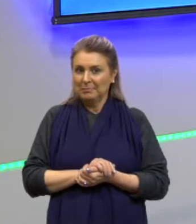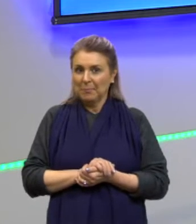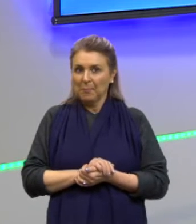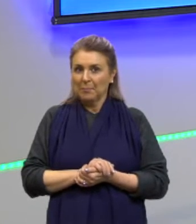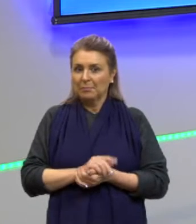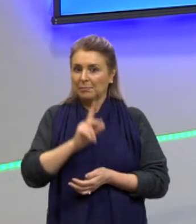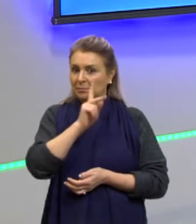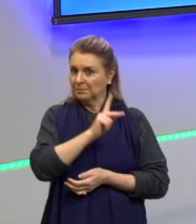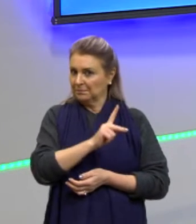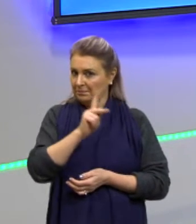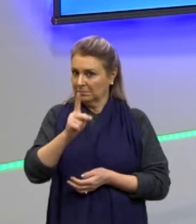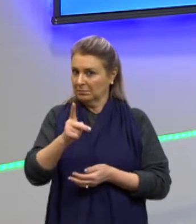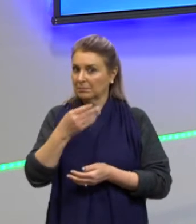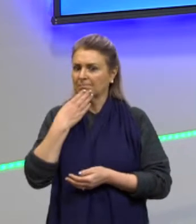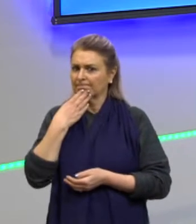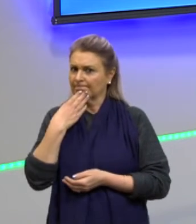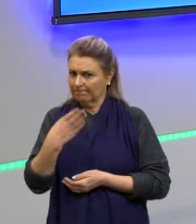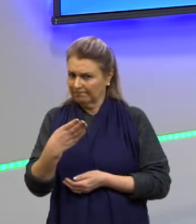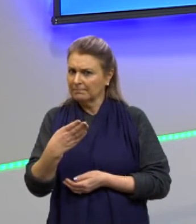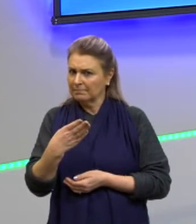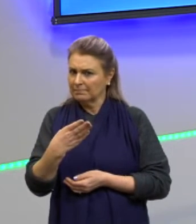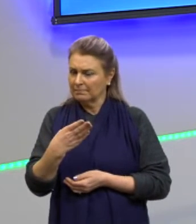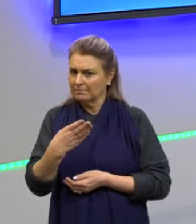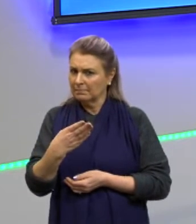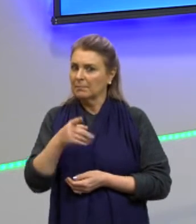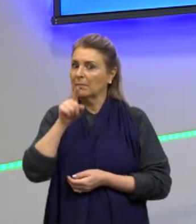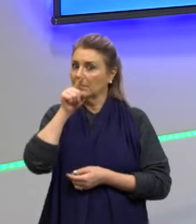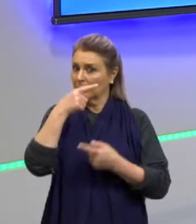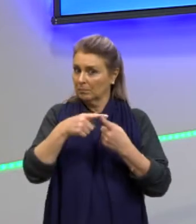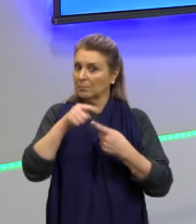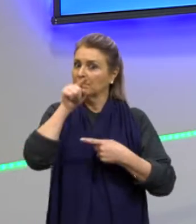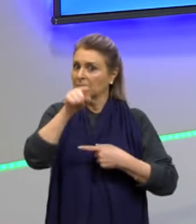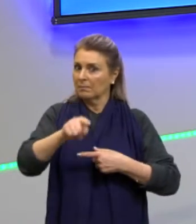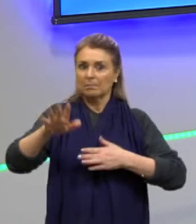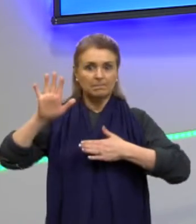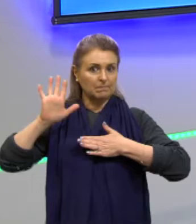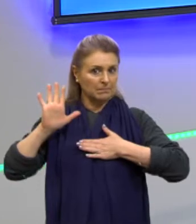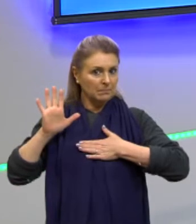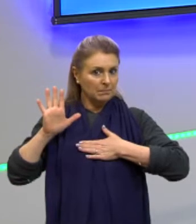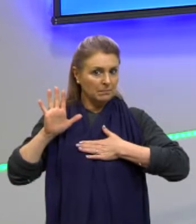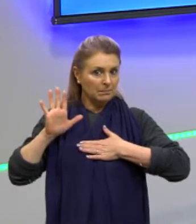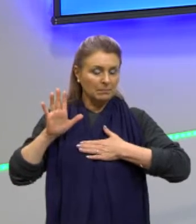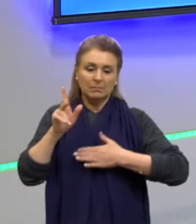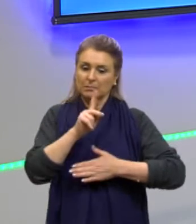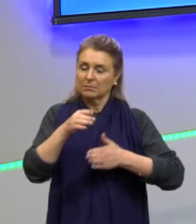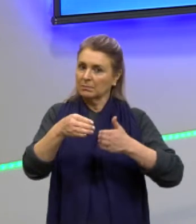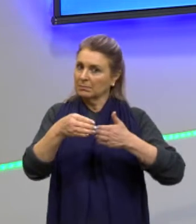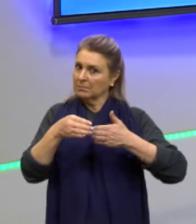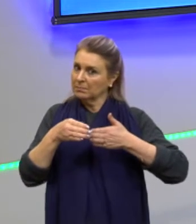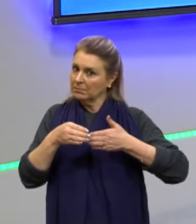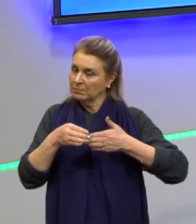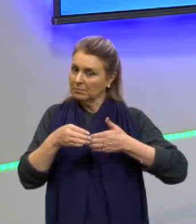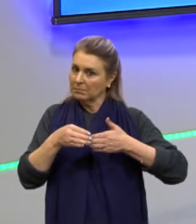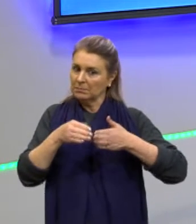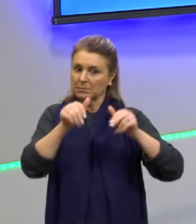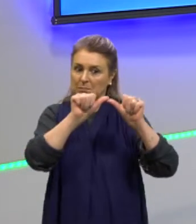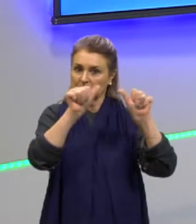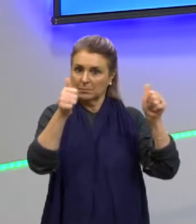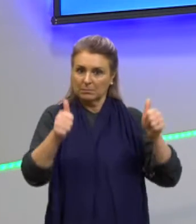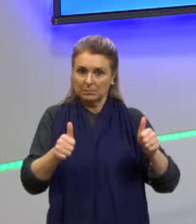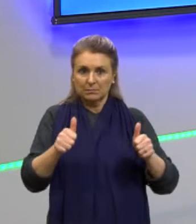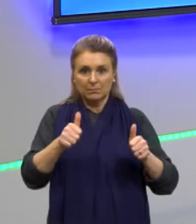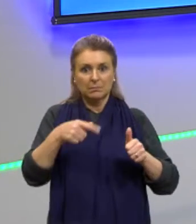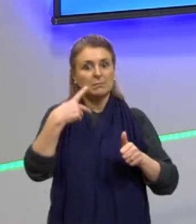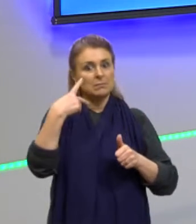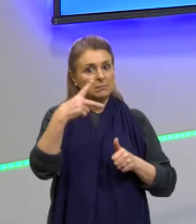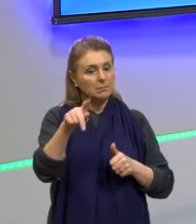eu considerei assim, quando eu peço, eu considero que vocês já me prometeram esse mapa. Então, eu pedi um mapa, pedi que me mandasse, então, eu considero